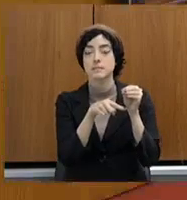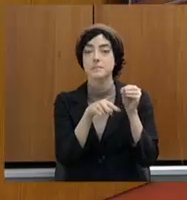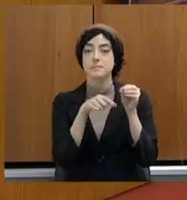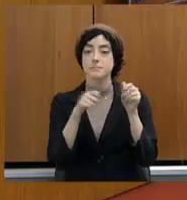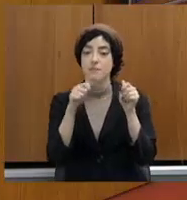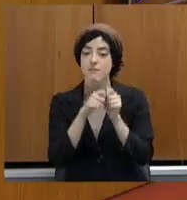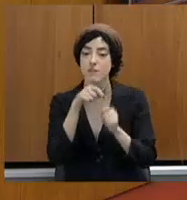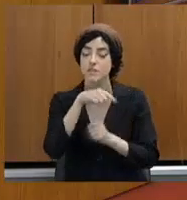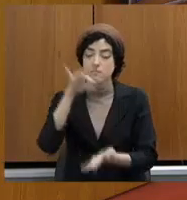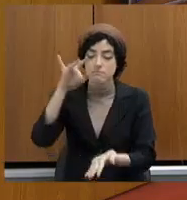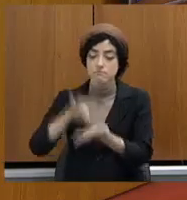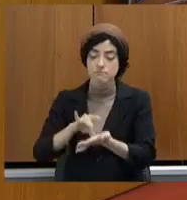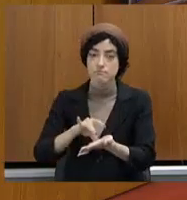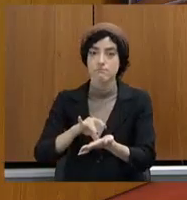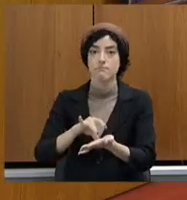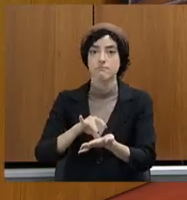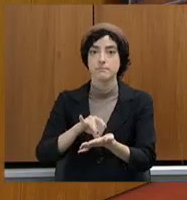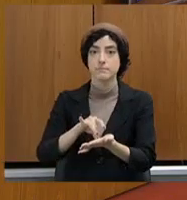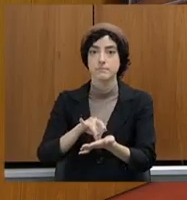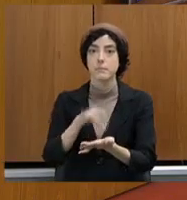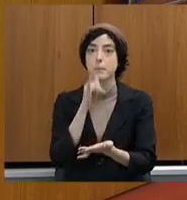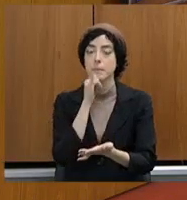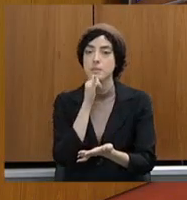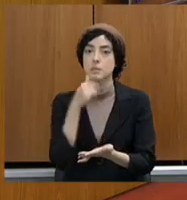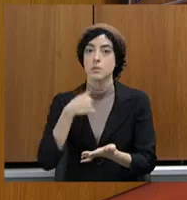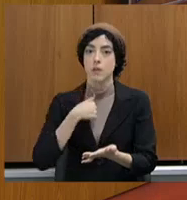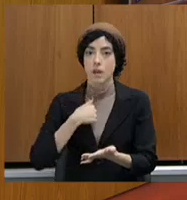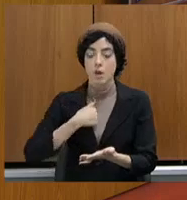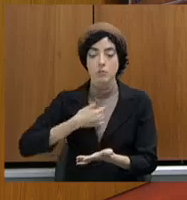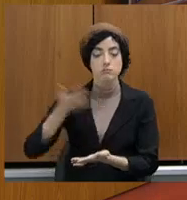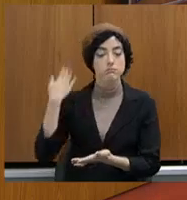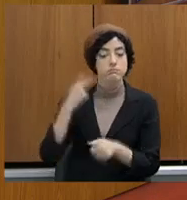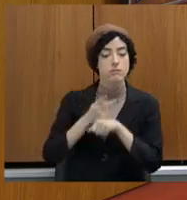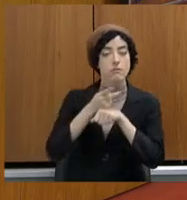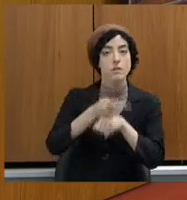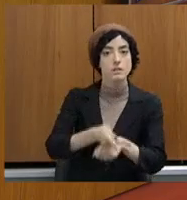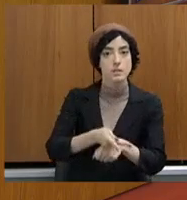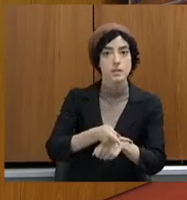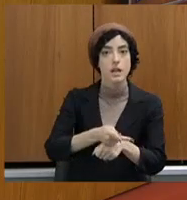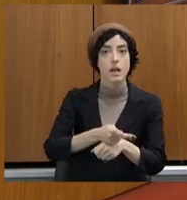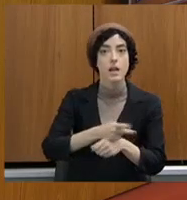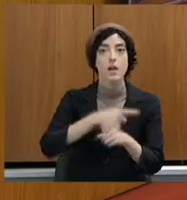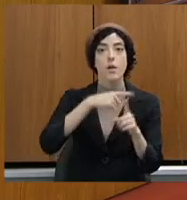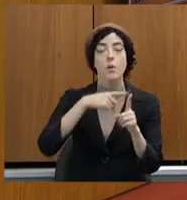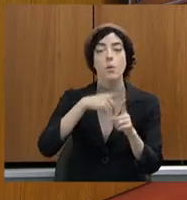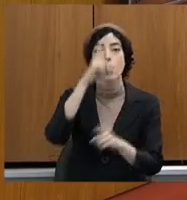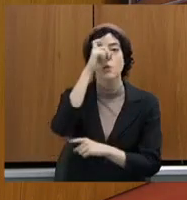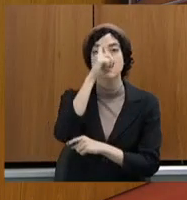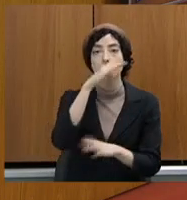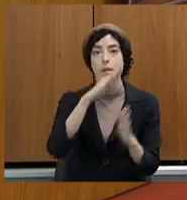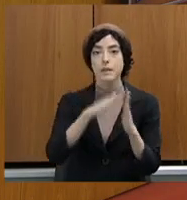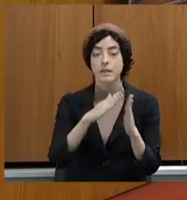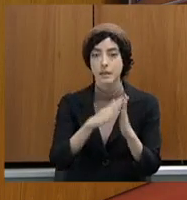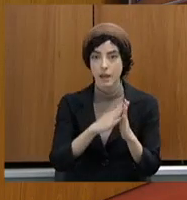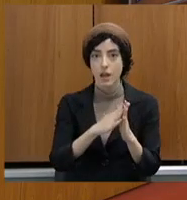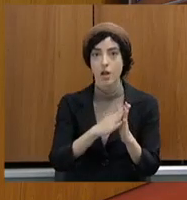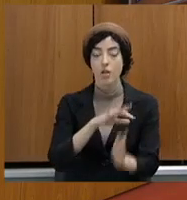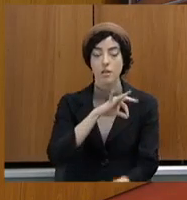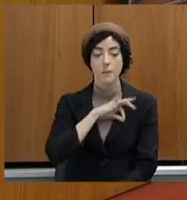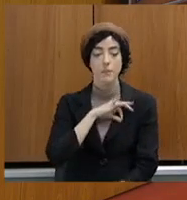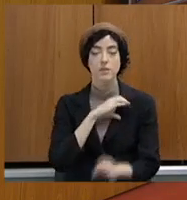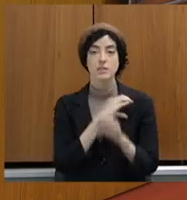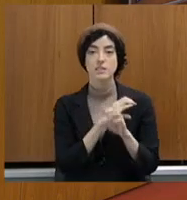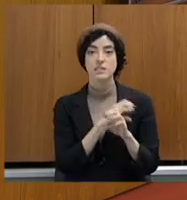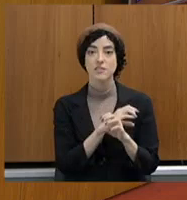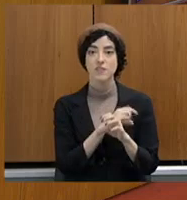Olha, doutor Joaquim, visitei aqui o Hospital da Polícia Civil, eles me fizeram pedir de emenda, mandei 200 mil, doutor Elcio, executaram